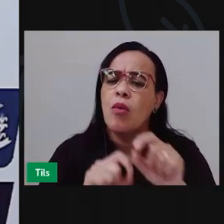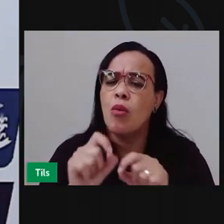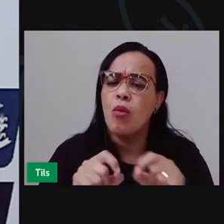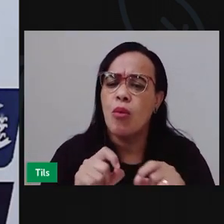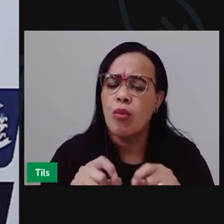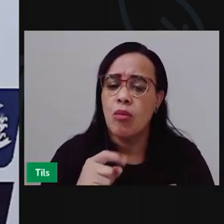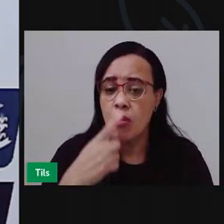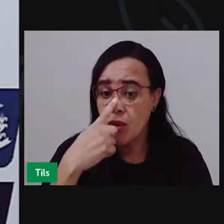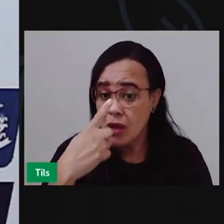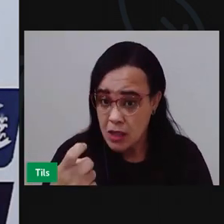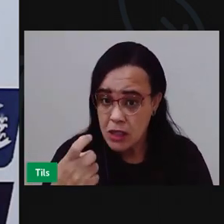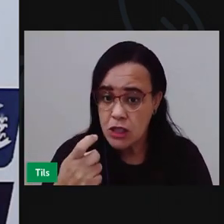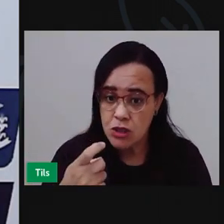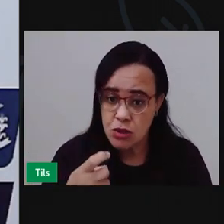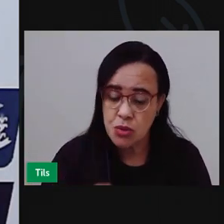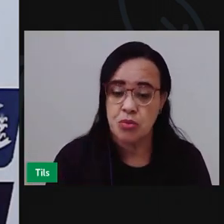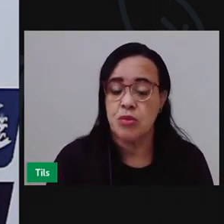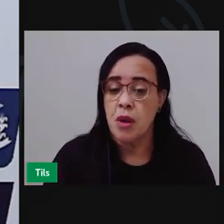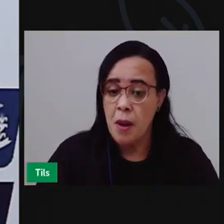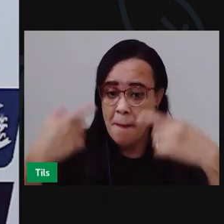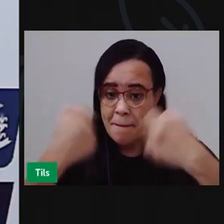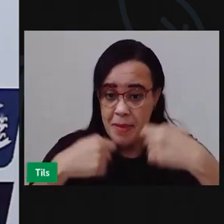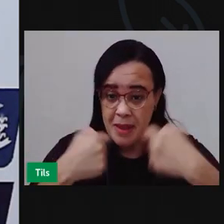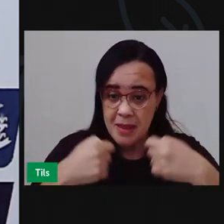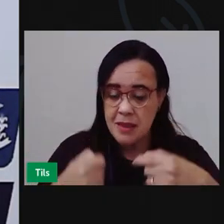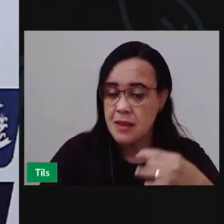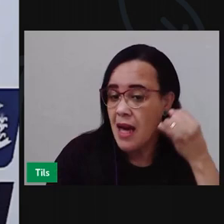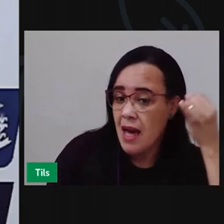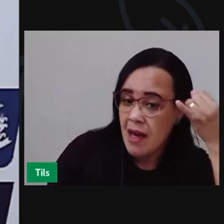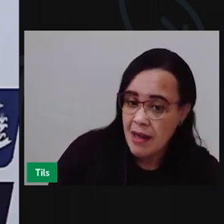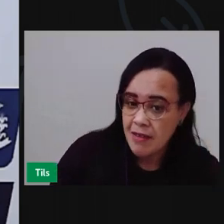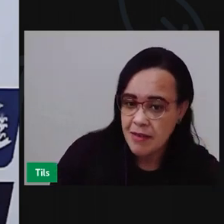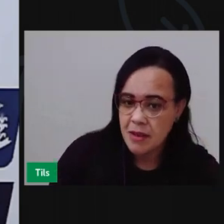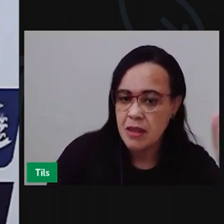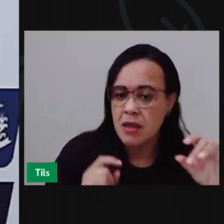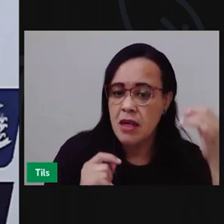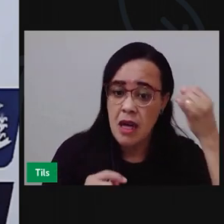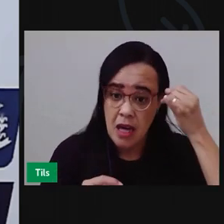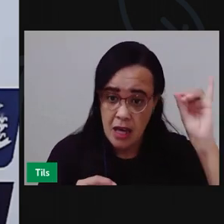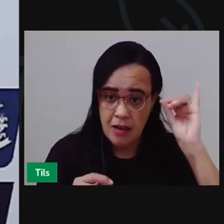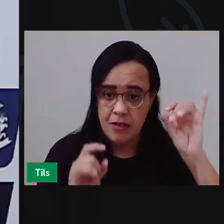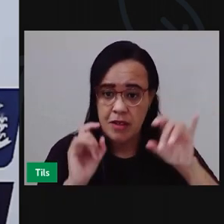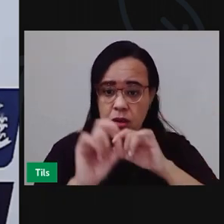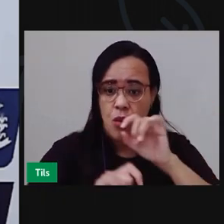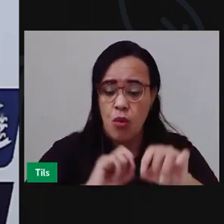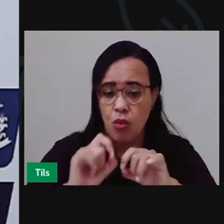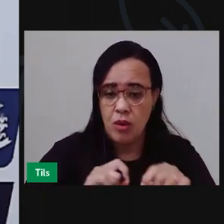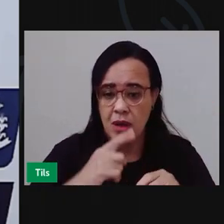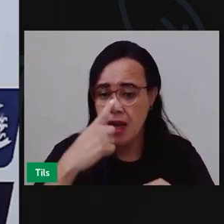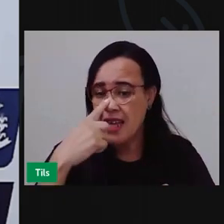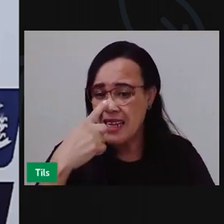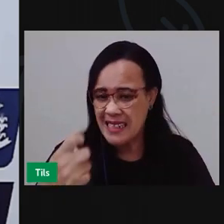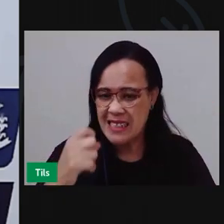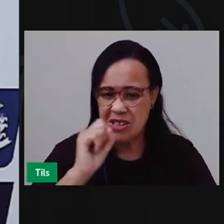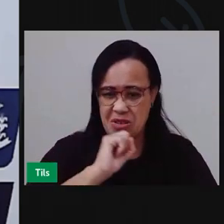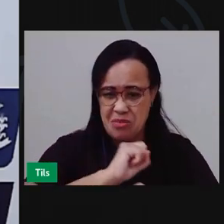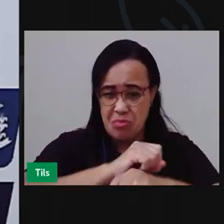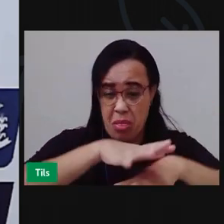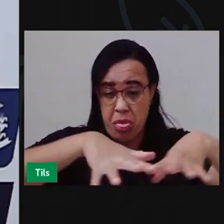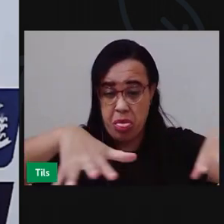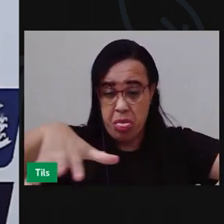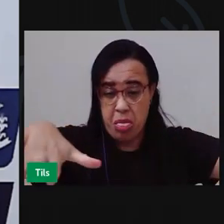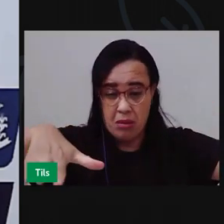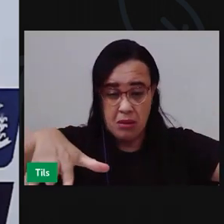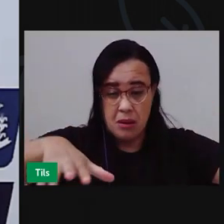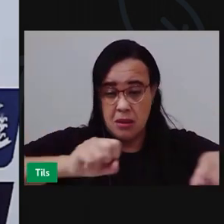não pode deixar o lixo espalhado pelas ruas porque isso pode pode favorecer a